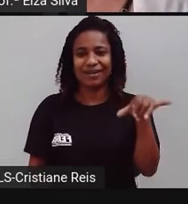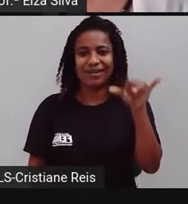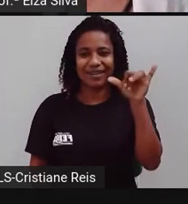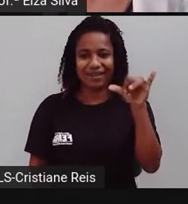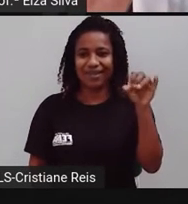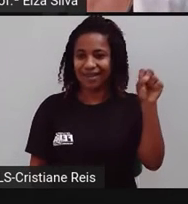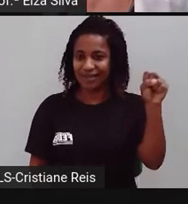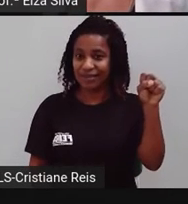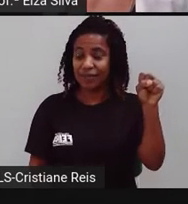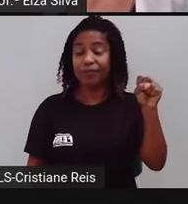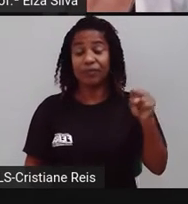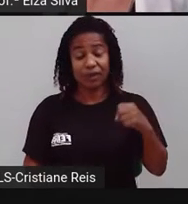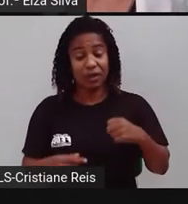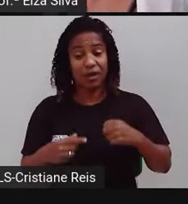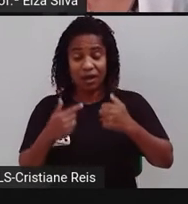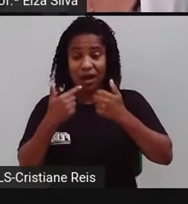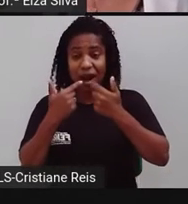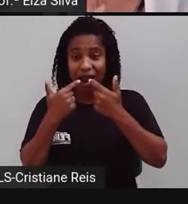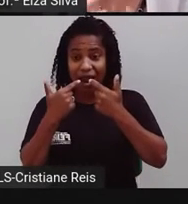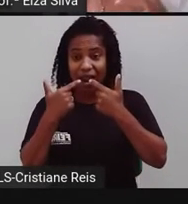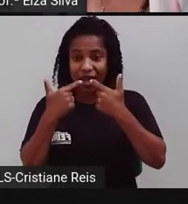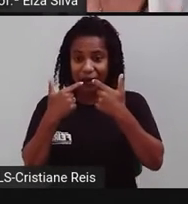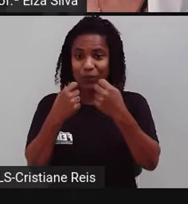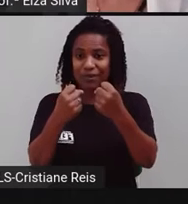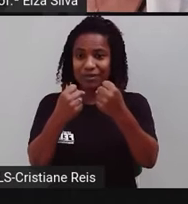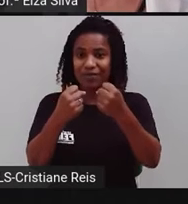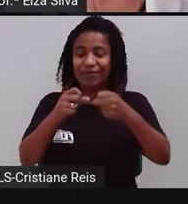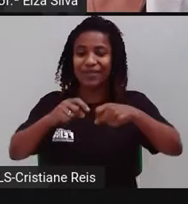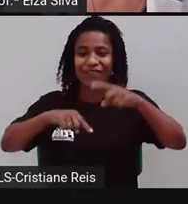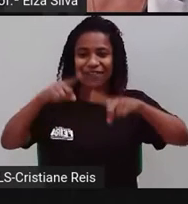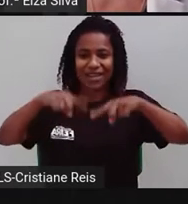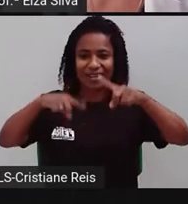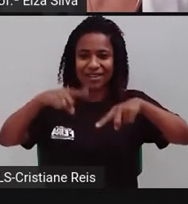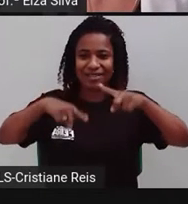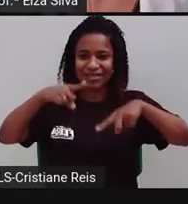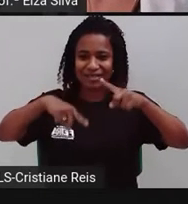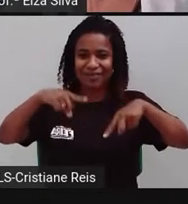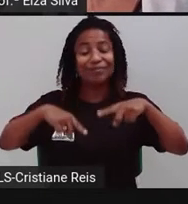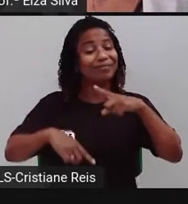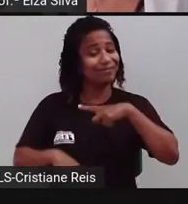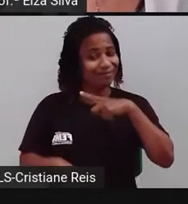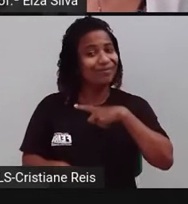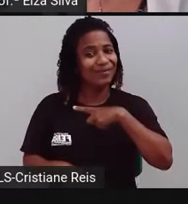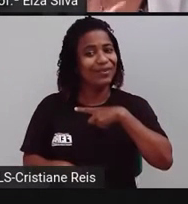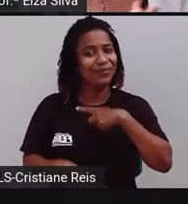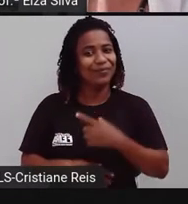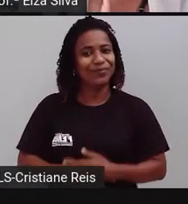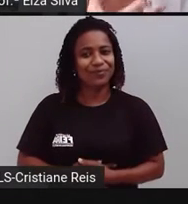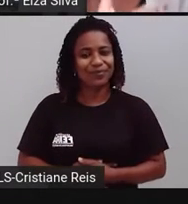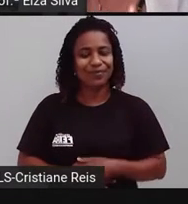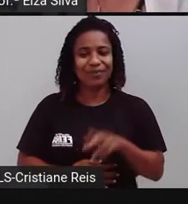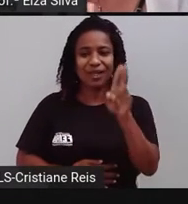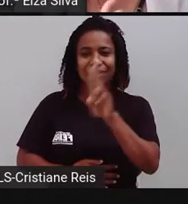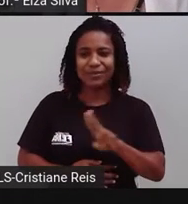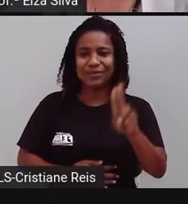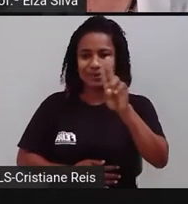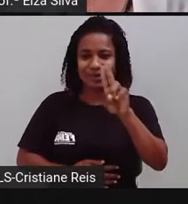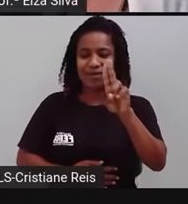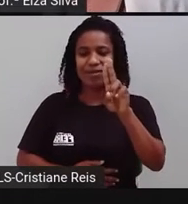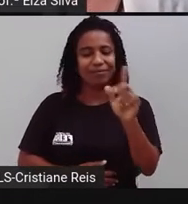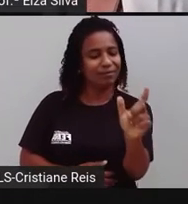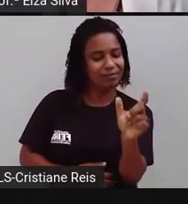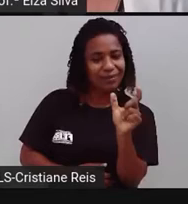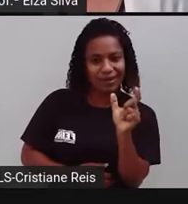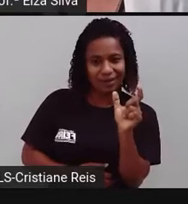diferenças. Às vezes, como também aqui no nosso país, não é isso? Isso acontece. Às vezes, a gente utiliza uma determinada palavra